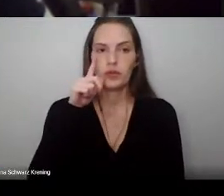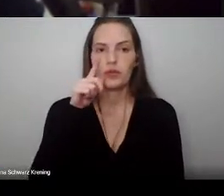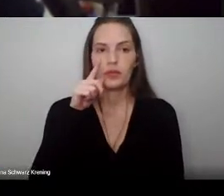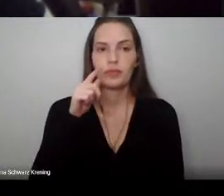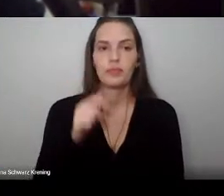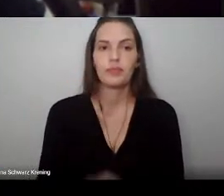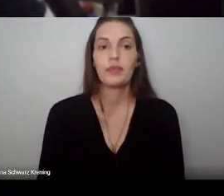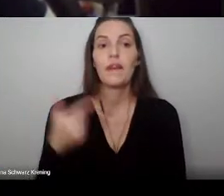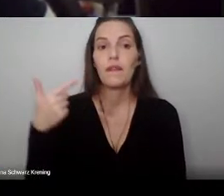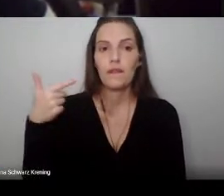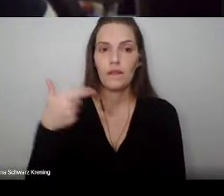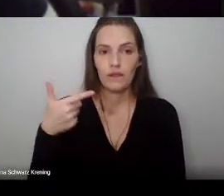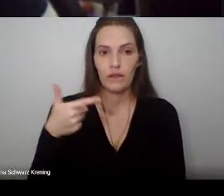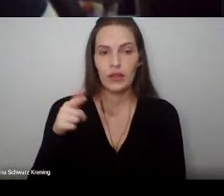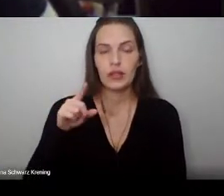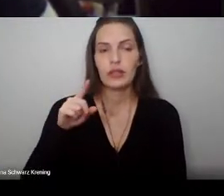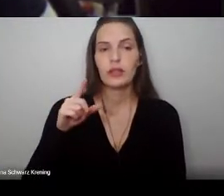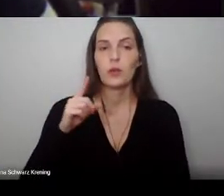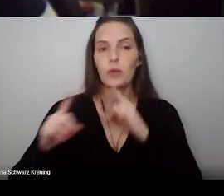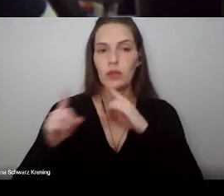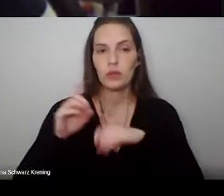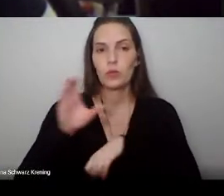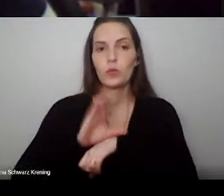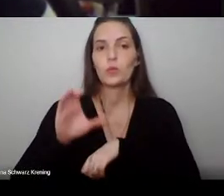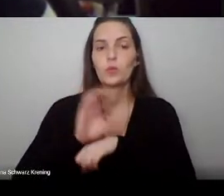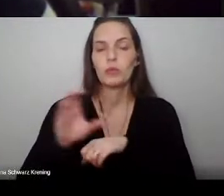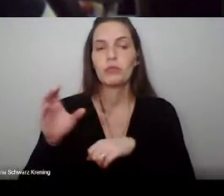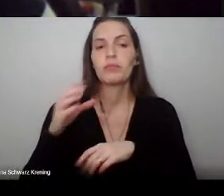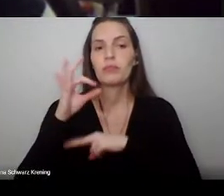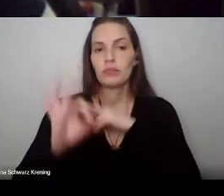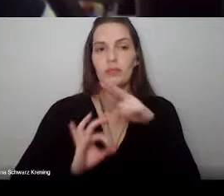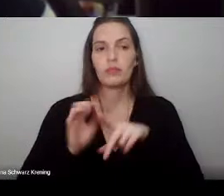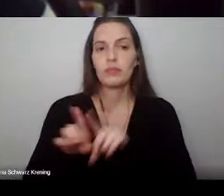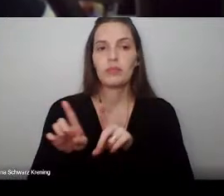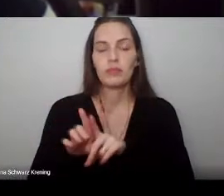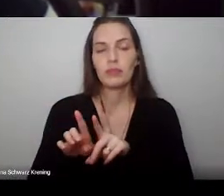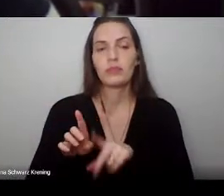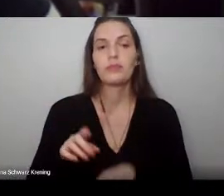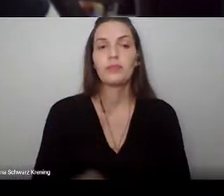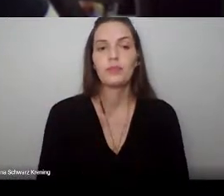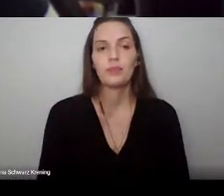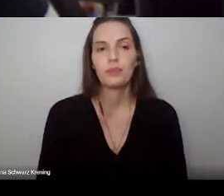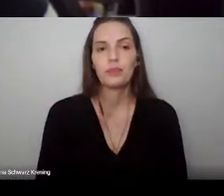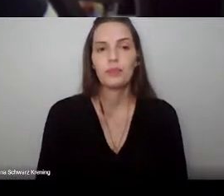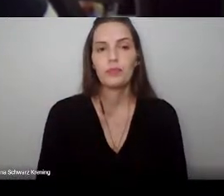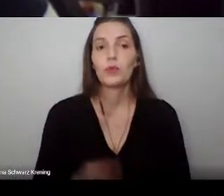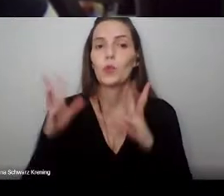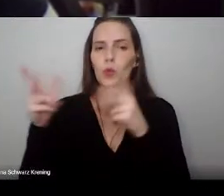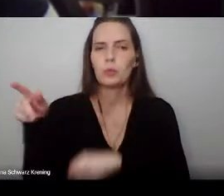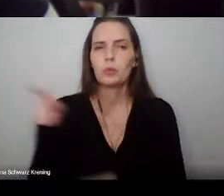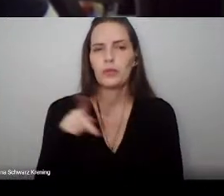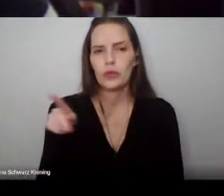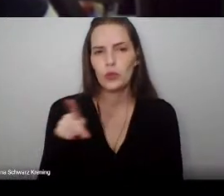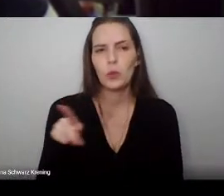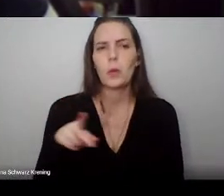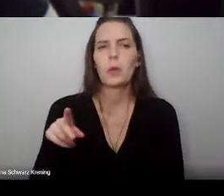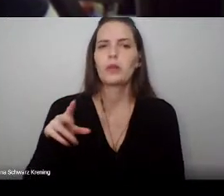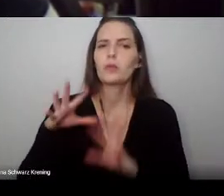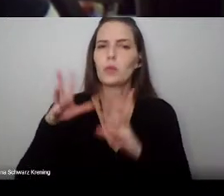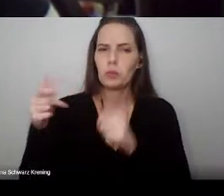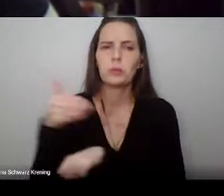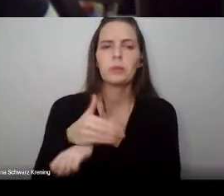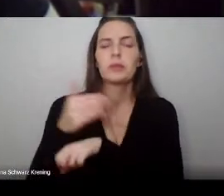do curso de Física Médica, professora Carolina Renz, apresados professores do curso de Física Médica, apresados membros da mesa, apresados